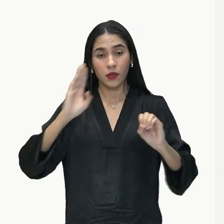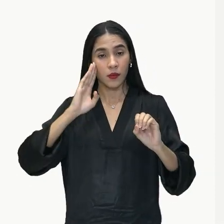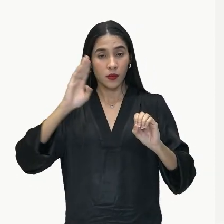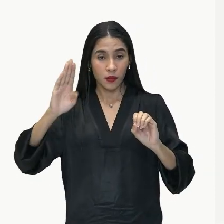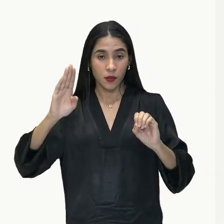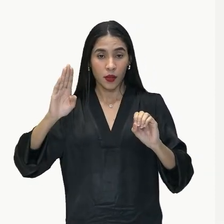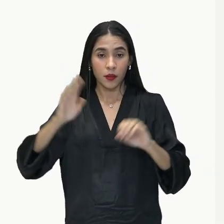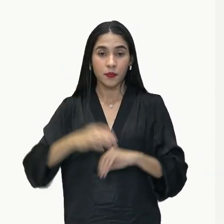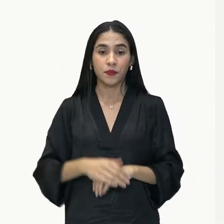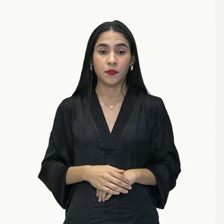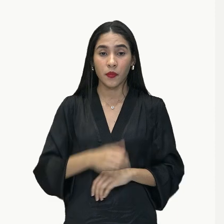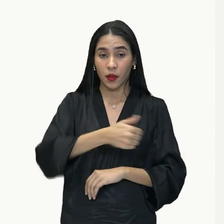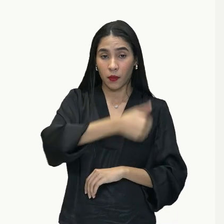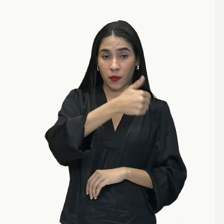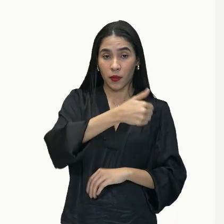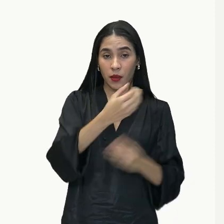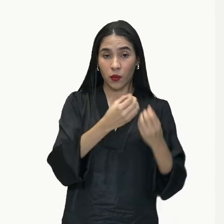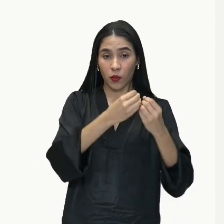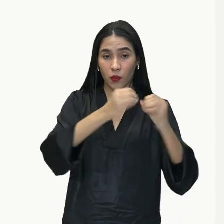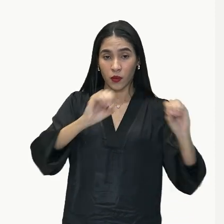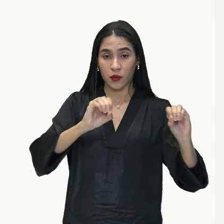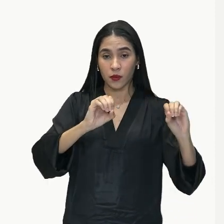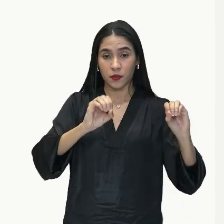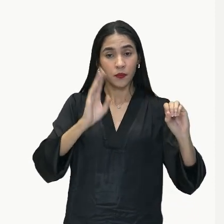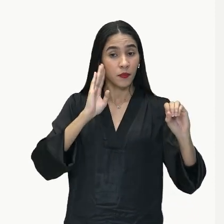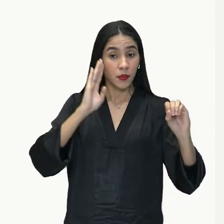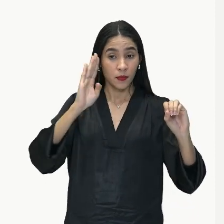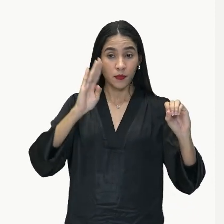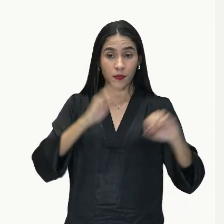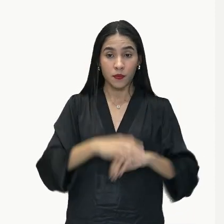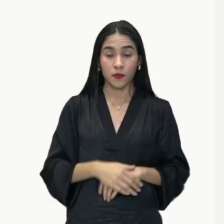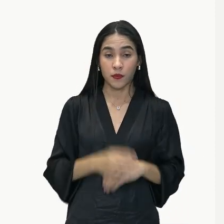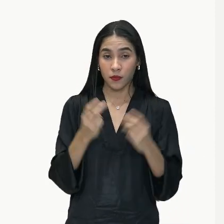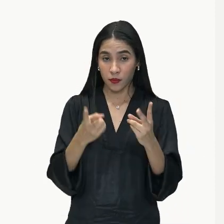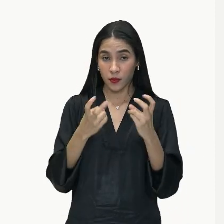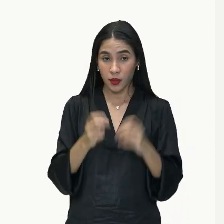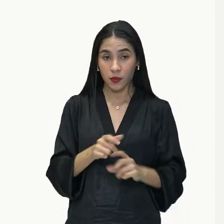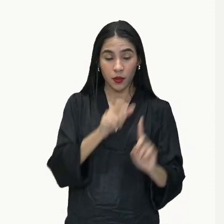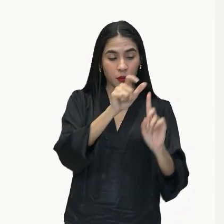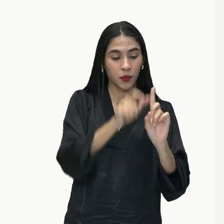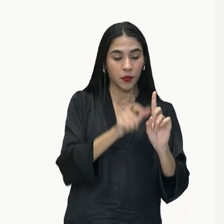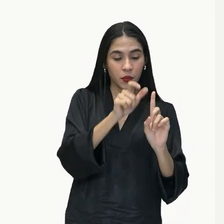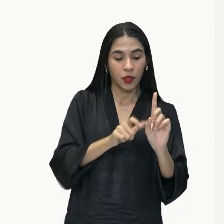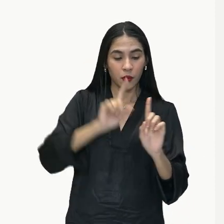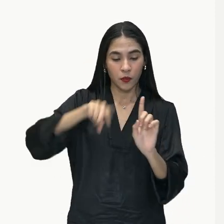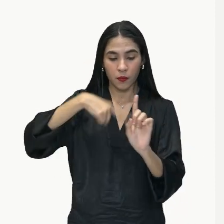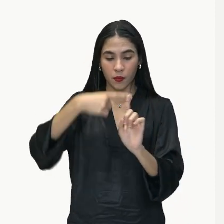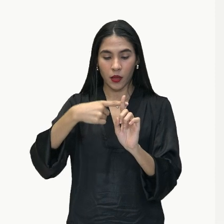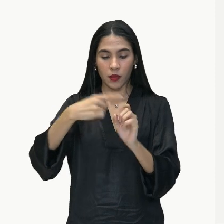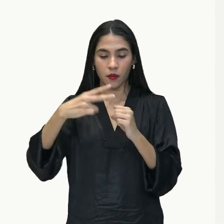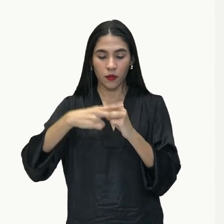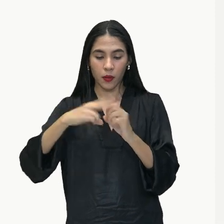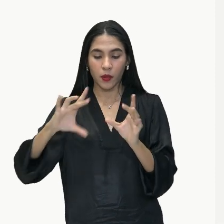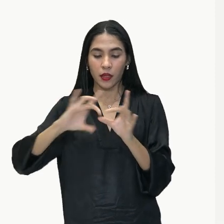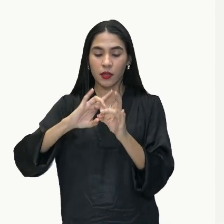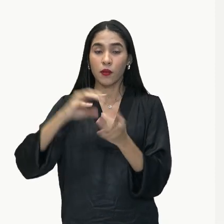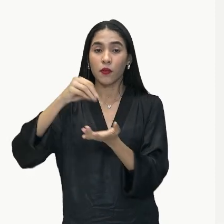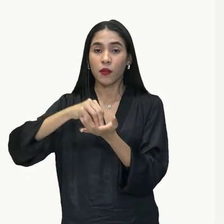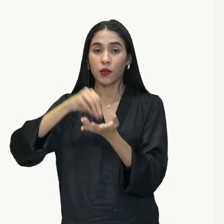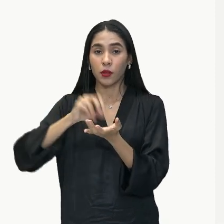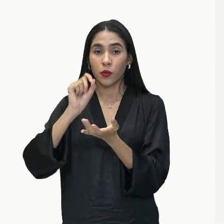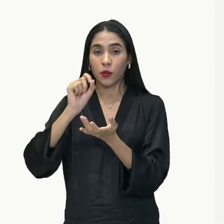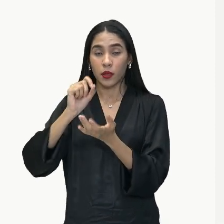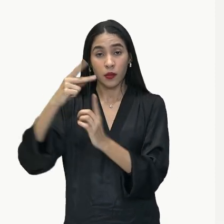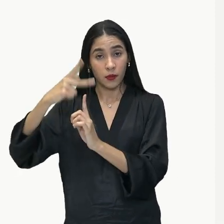essa daqui, a primeira oração, observem. Nós temos o sujeito e o verbo de ligação. O que está faltando? O